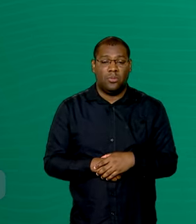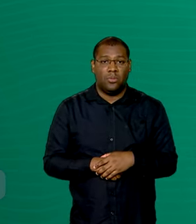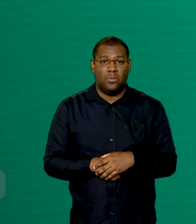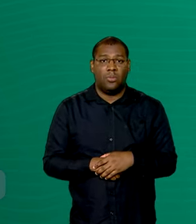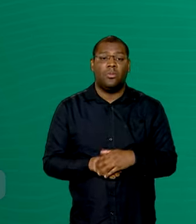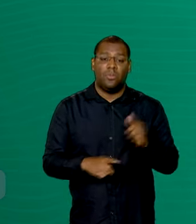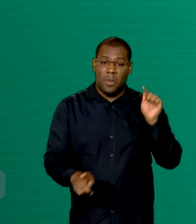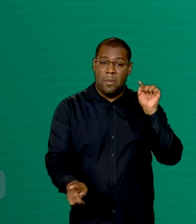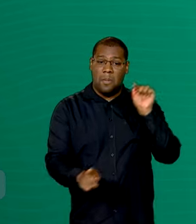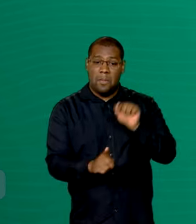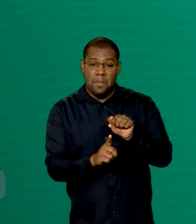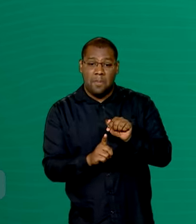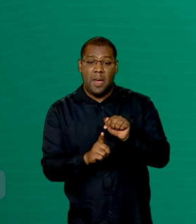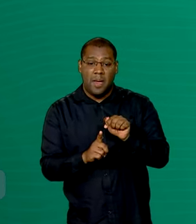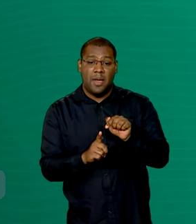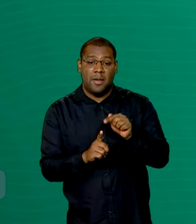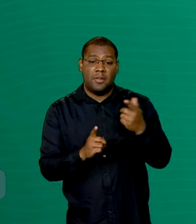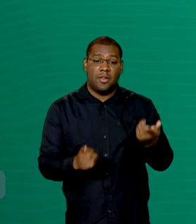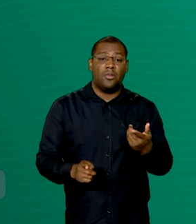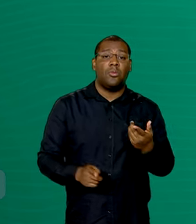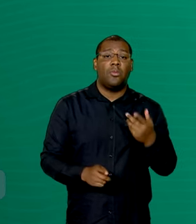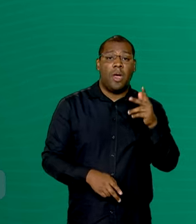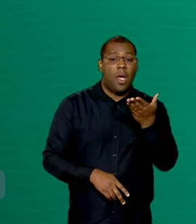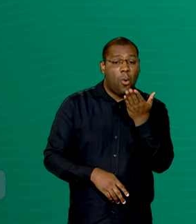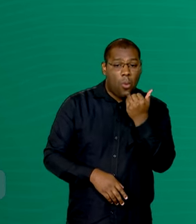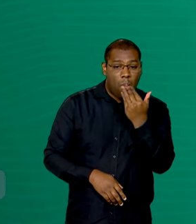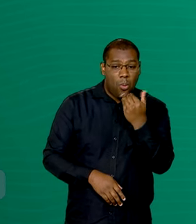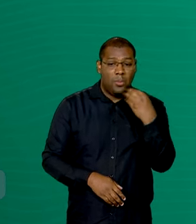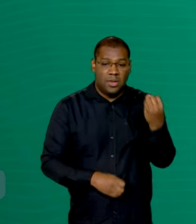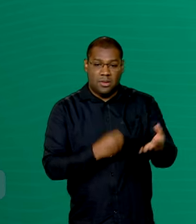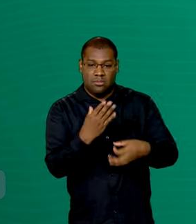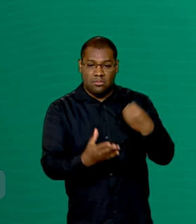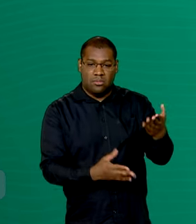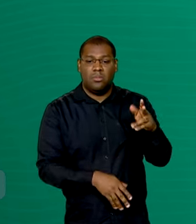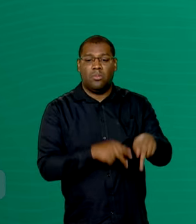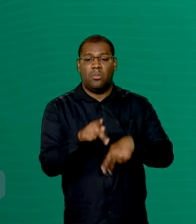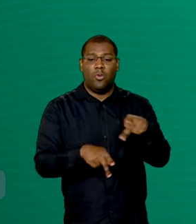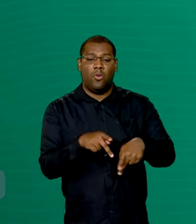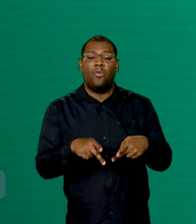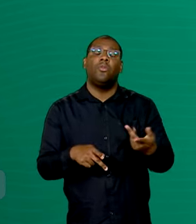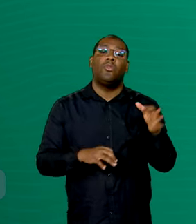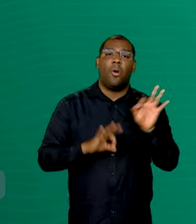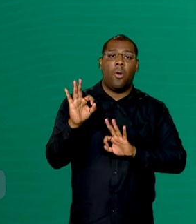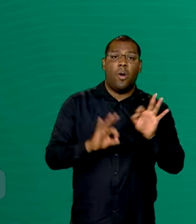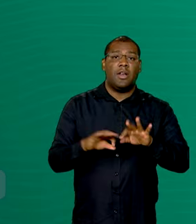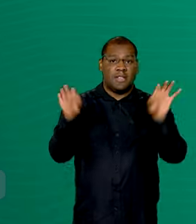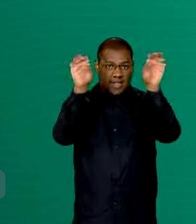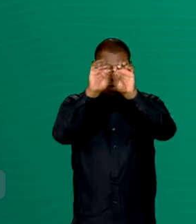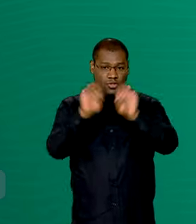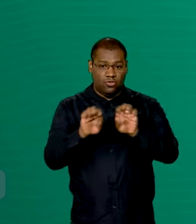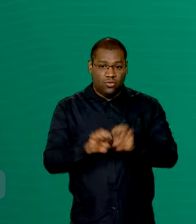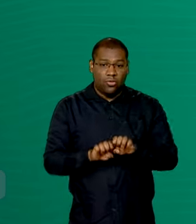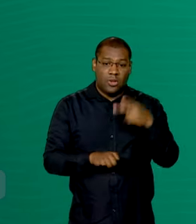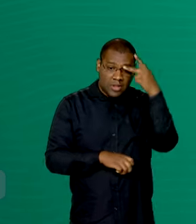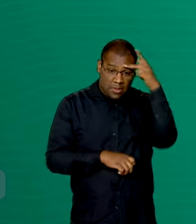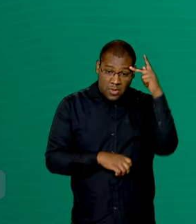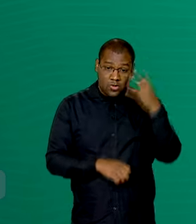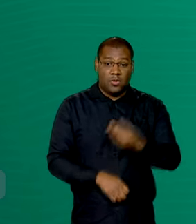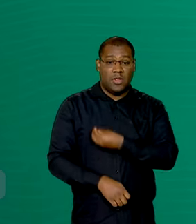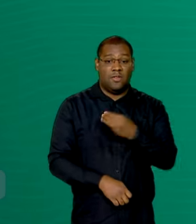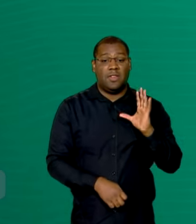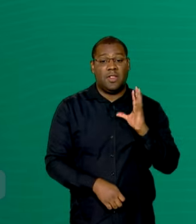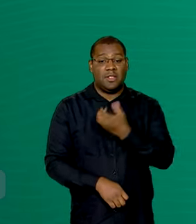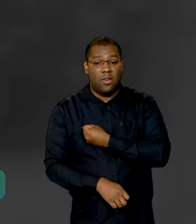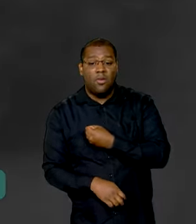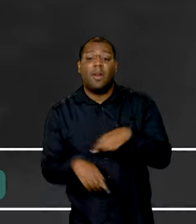para fazer chegar estes alimentos. Toda a estrutura que hoje está montada para fazer o resgate de pessoas também vai ser utilizada para